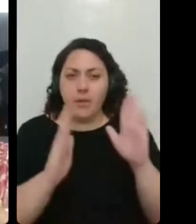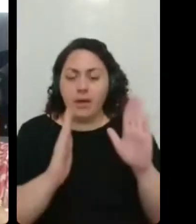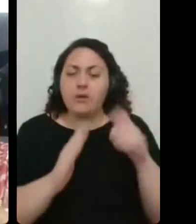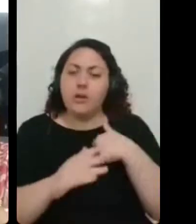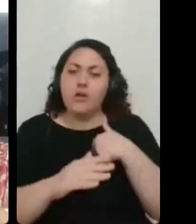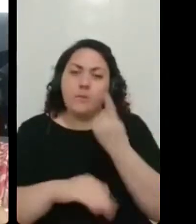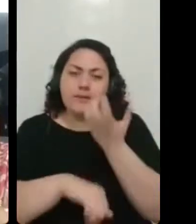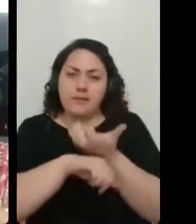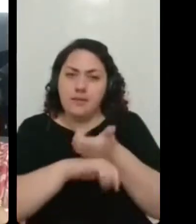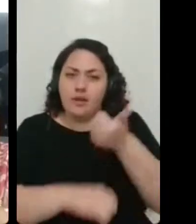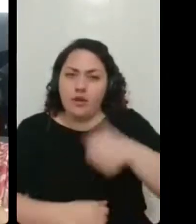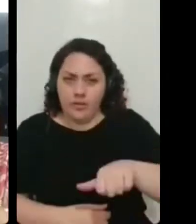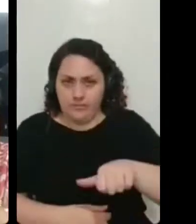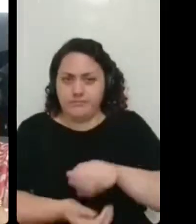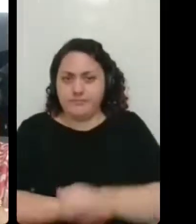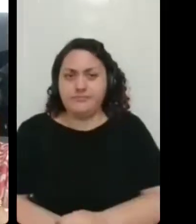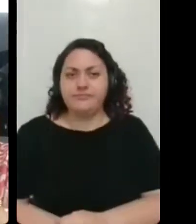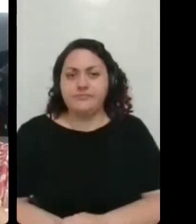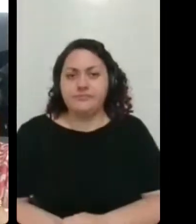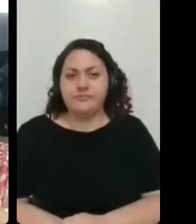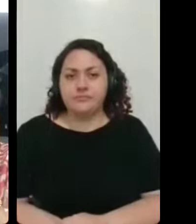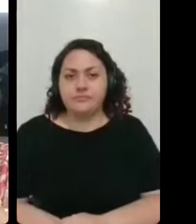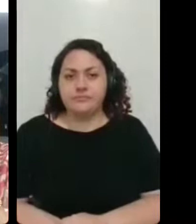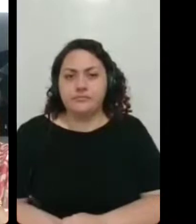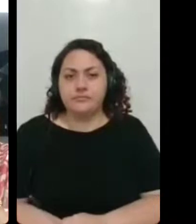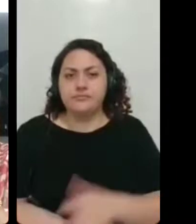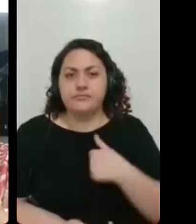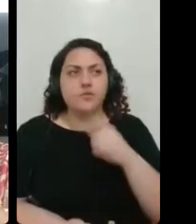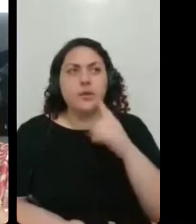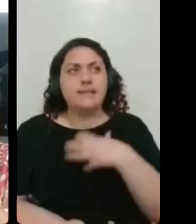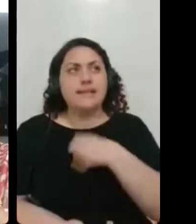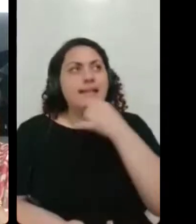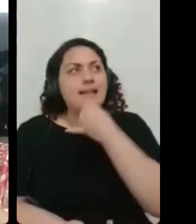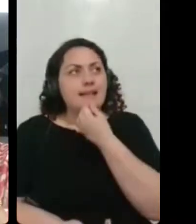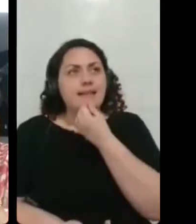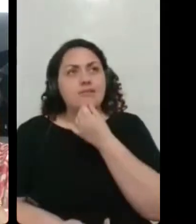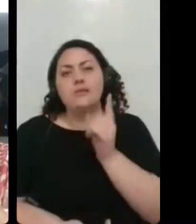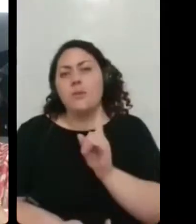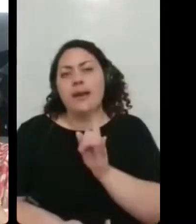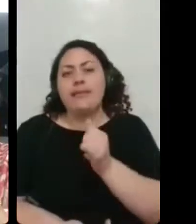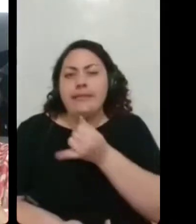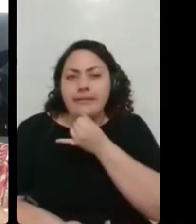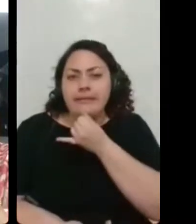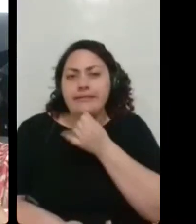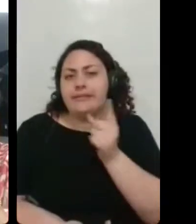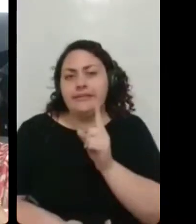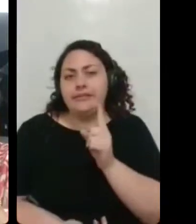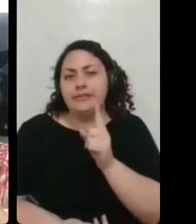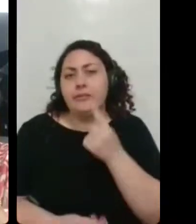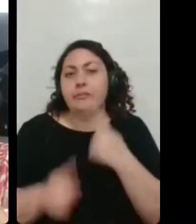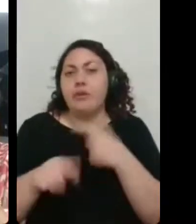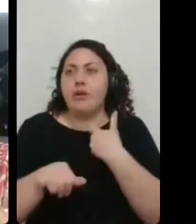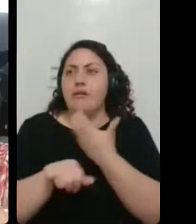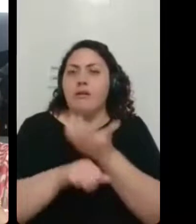e eu não fiquei triste, eu não posso dizer que eu fiquei triste, sabe? Por causa disso, é